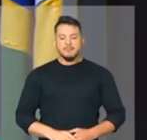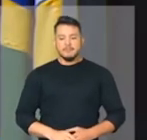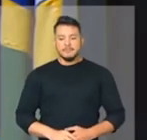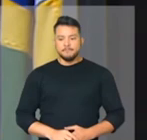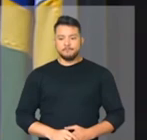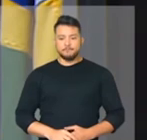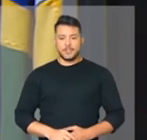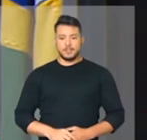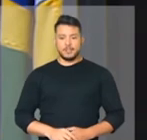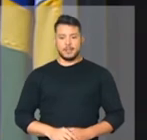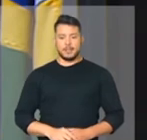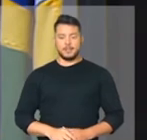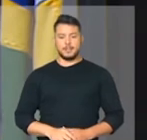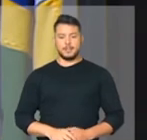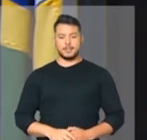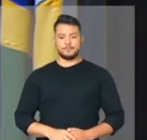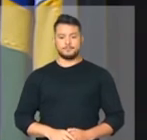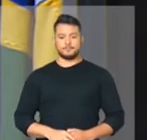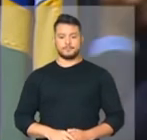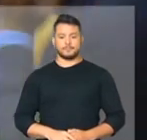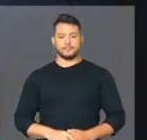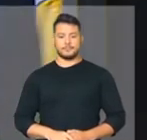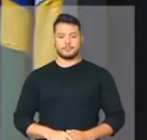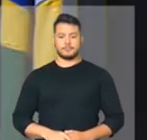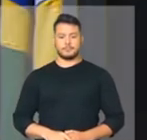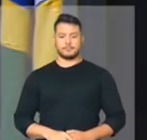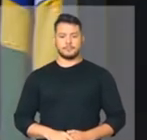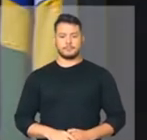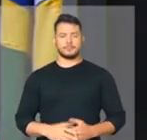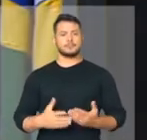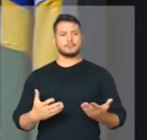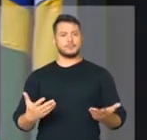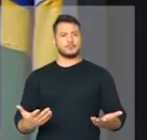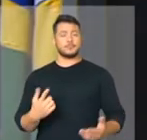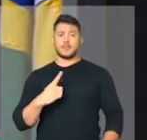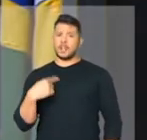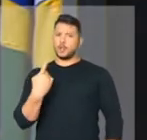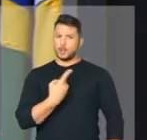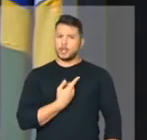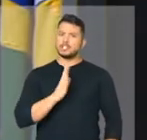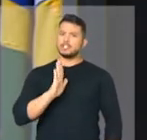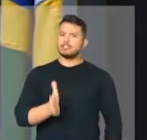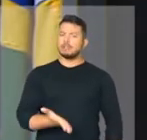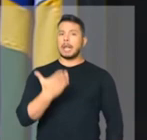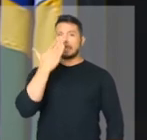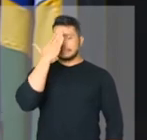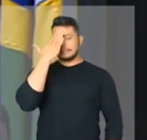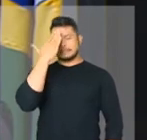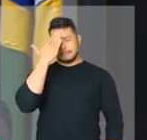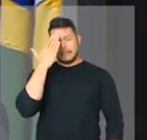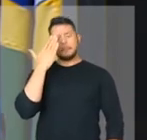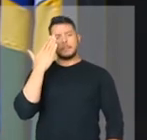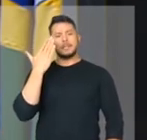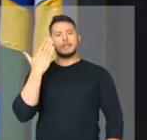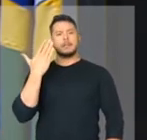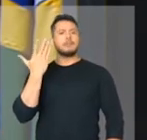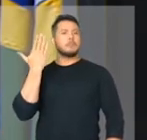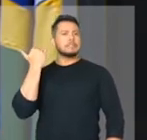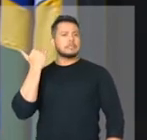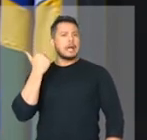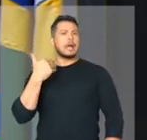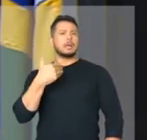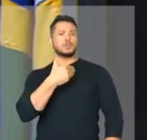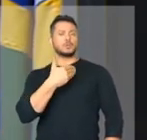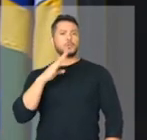eleição do presidente Bolsonaro, que seria muito difícil governar o Brasil. Seria